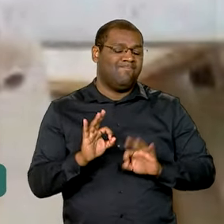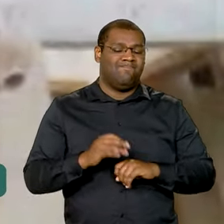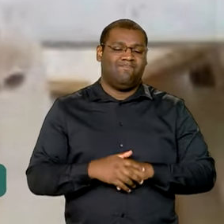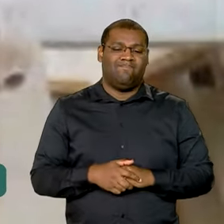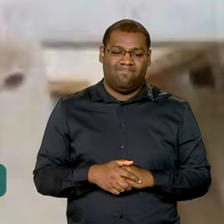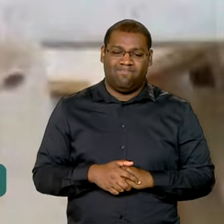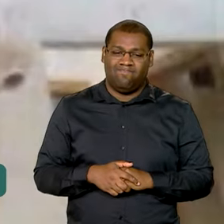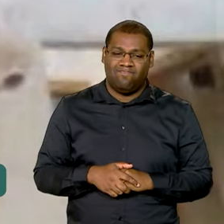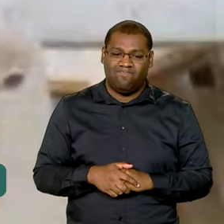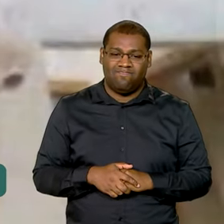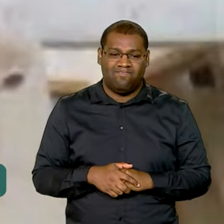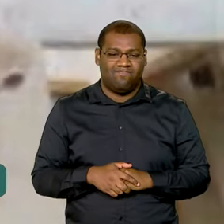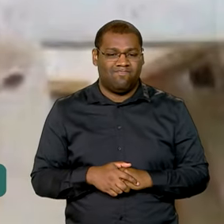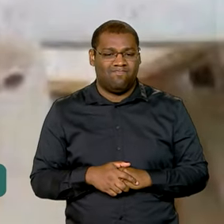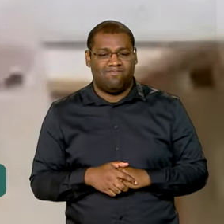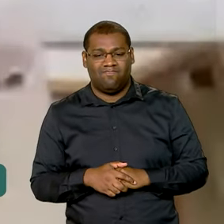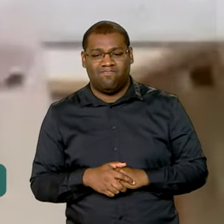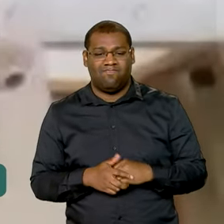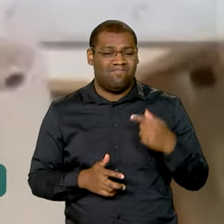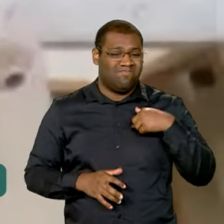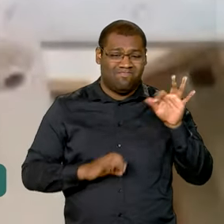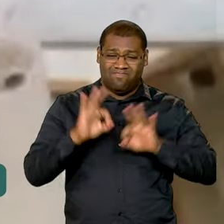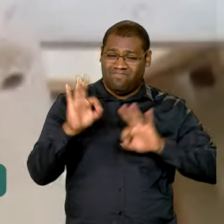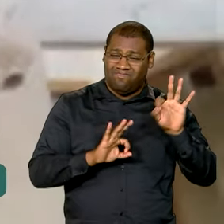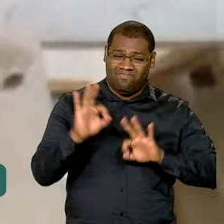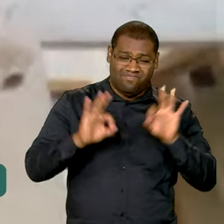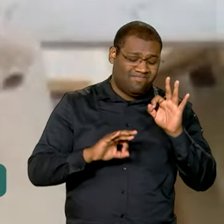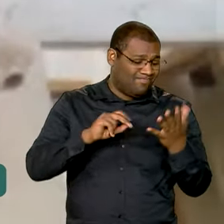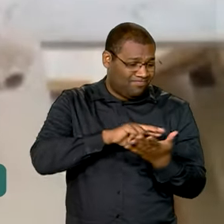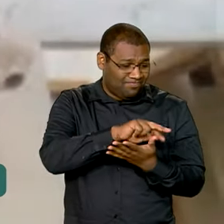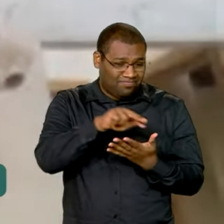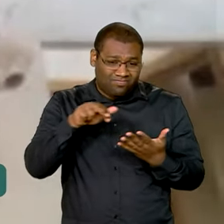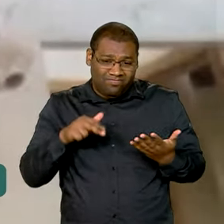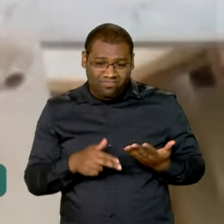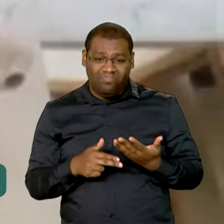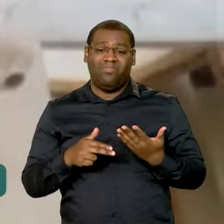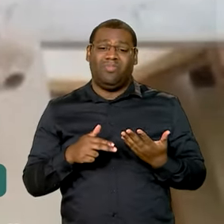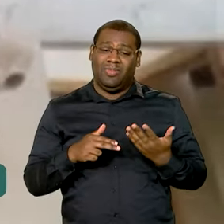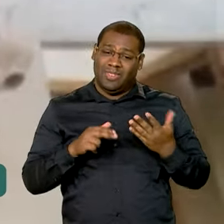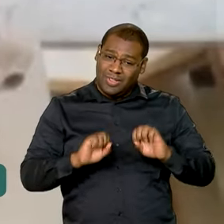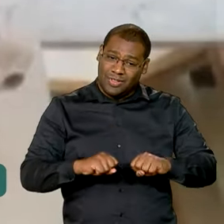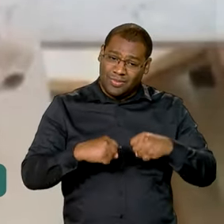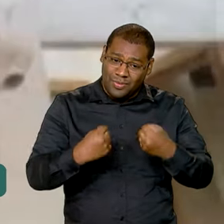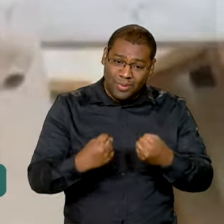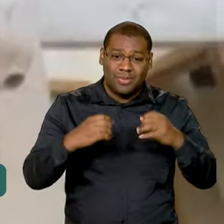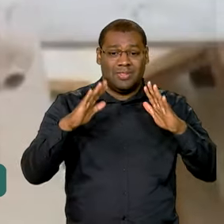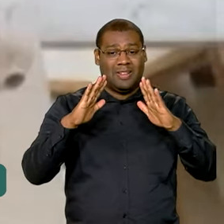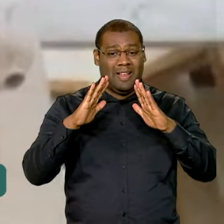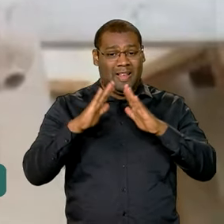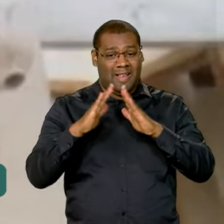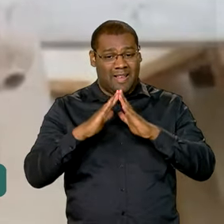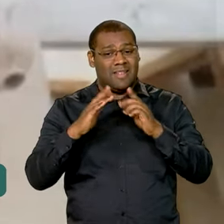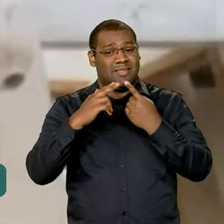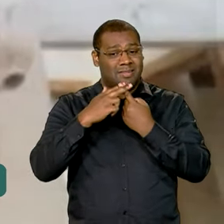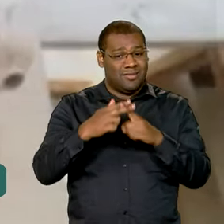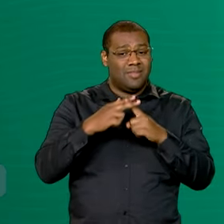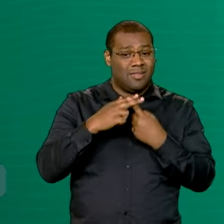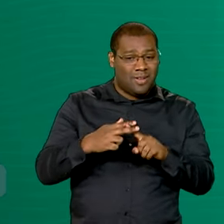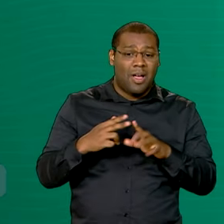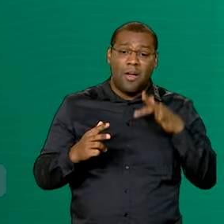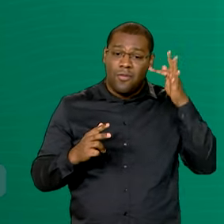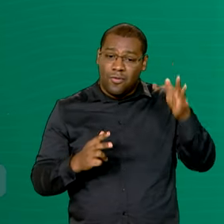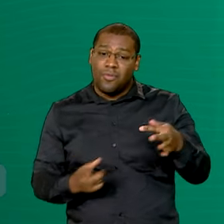raciocinar muito bem, e a gente está correndo para conseguir arrumar, deixar habitável a casa para poder voltar.